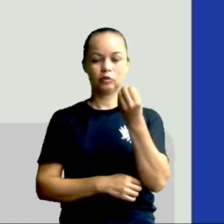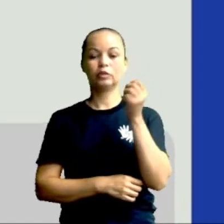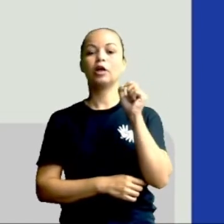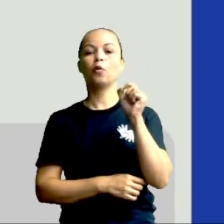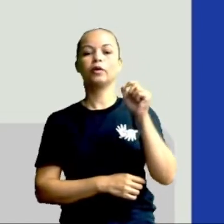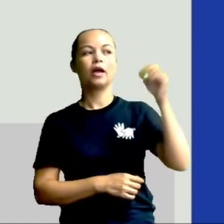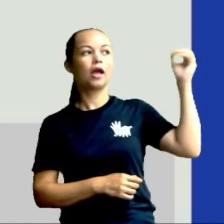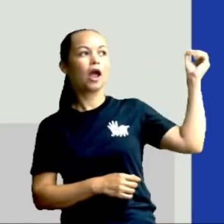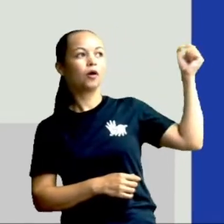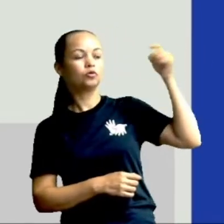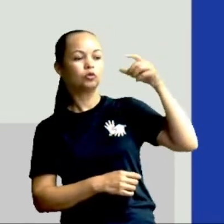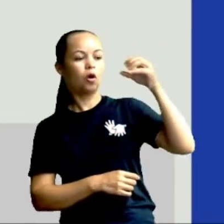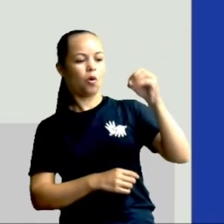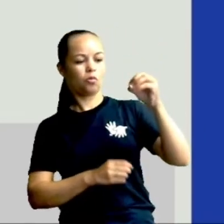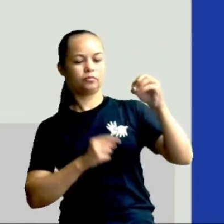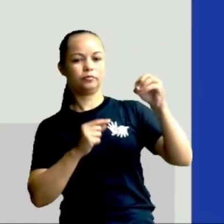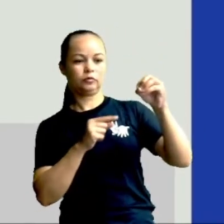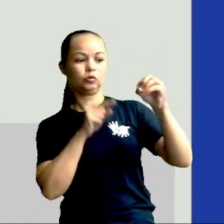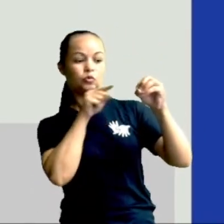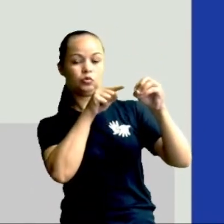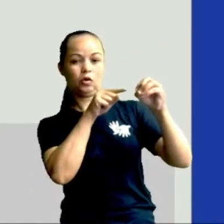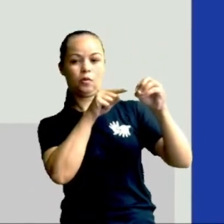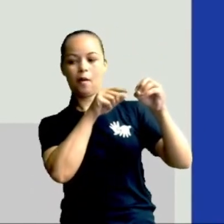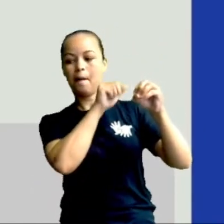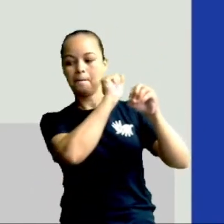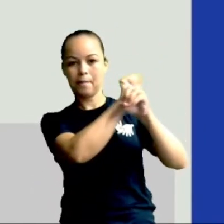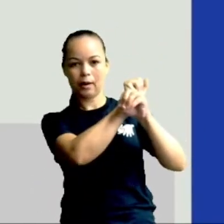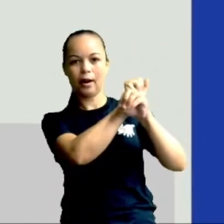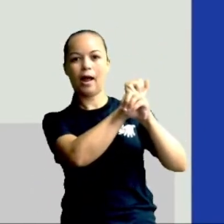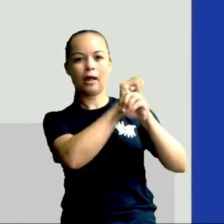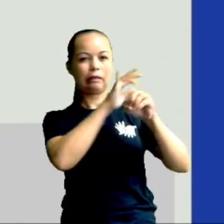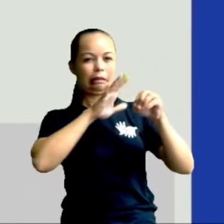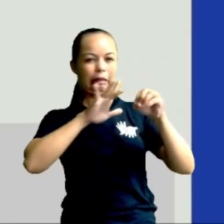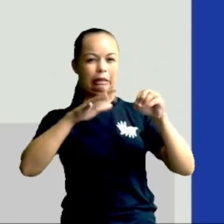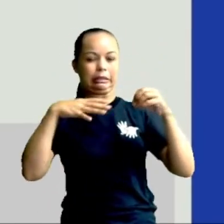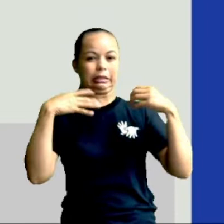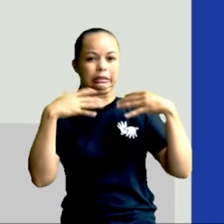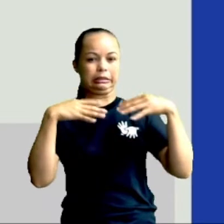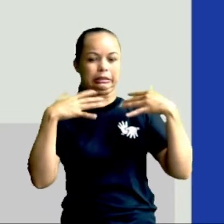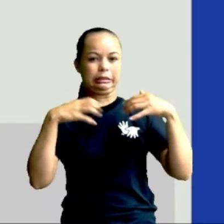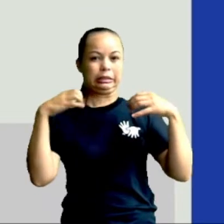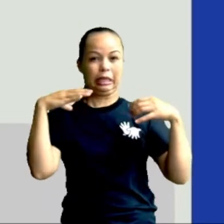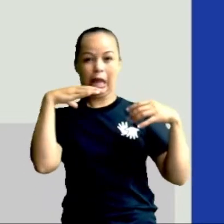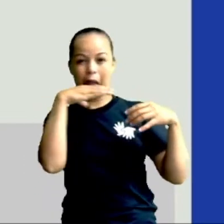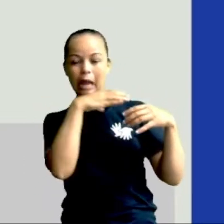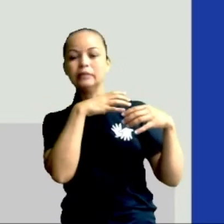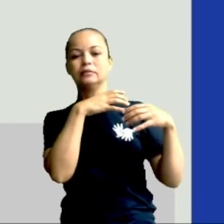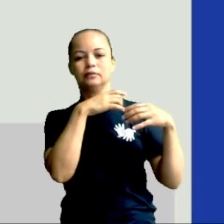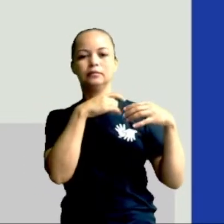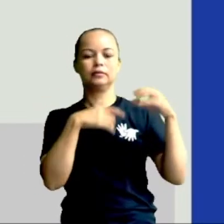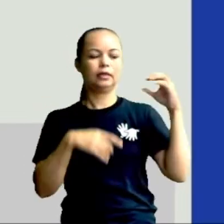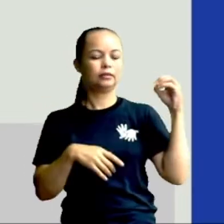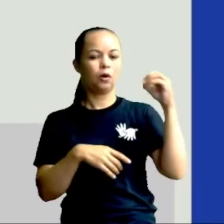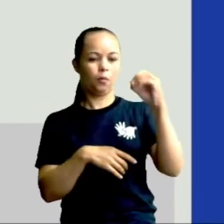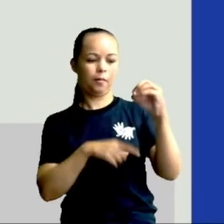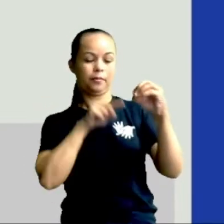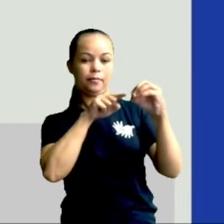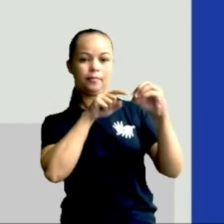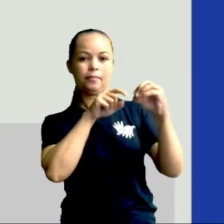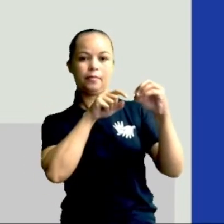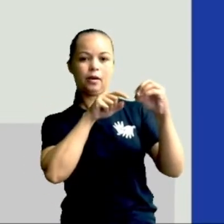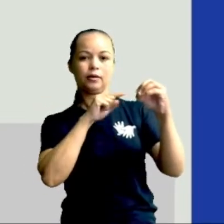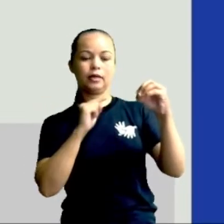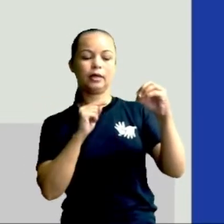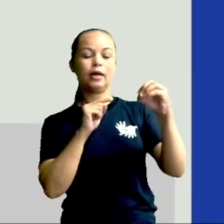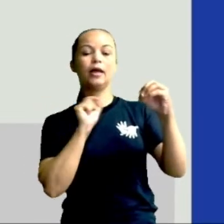expliquei, como você está vendo aí mais aí. O Sol está lá, ardeno, quente, queimando. Ele fica lá no centro paradinho.